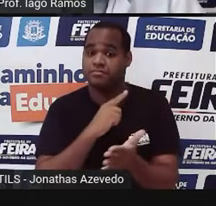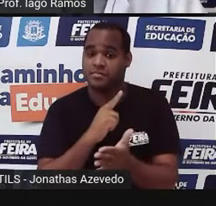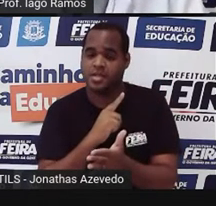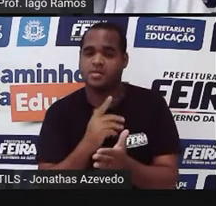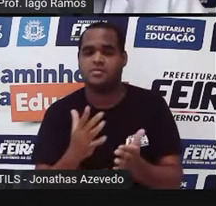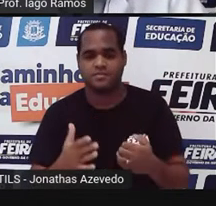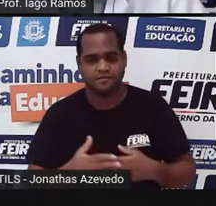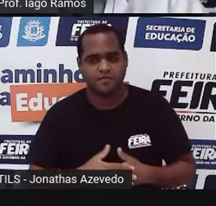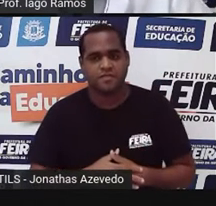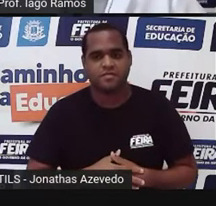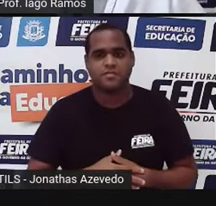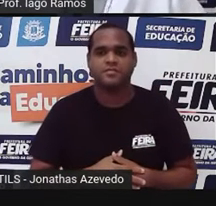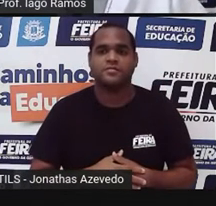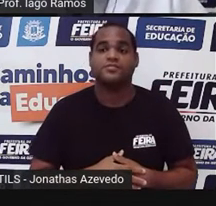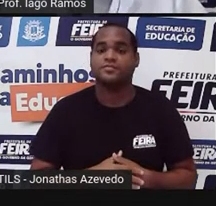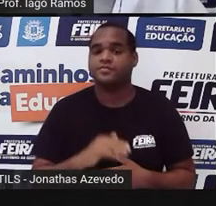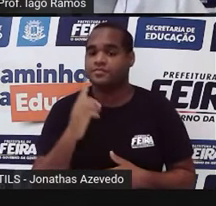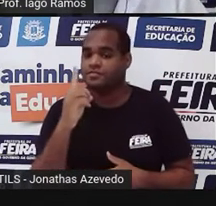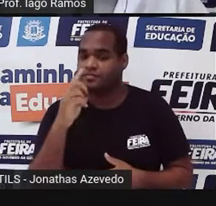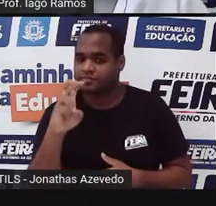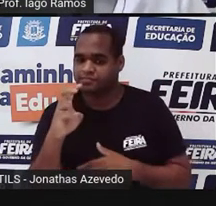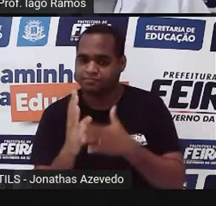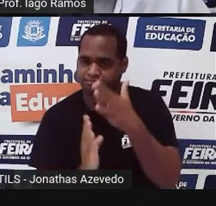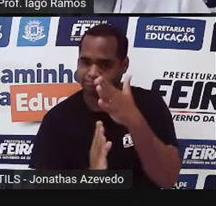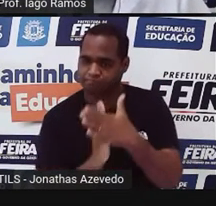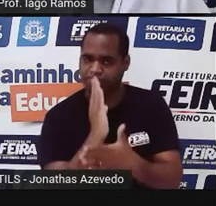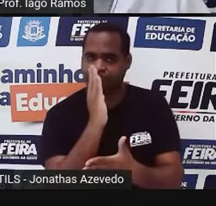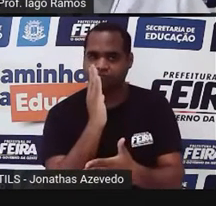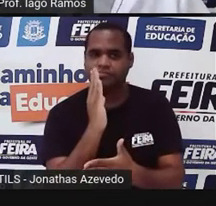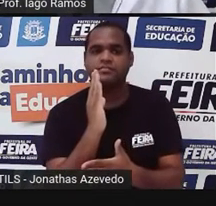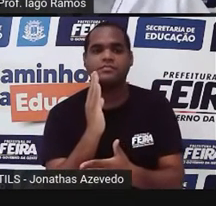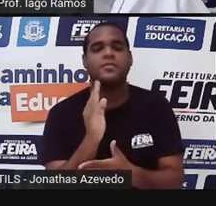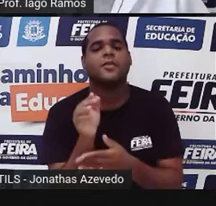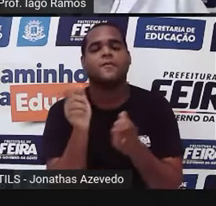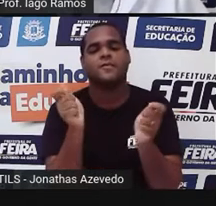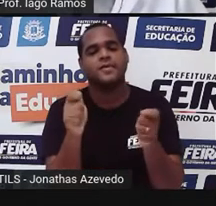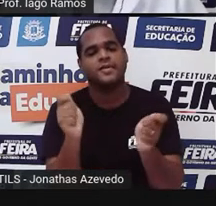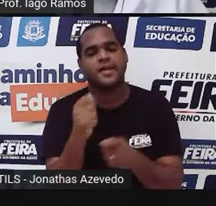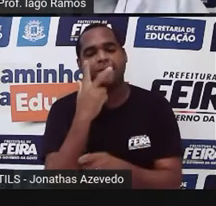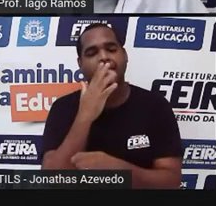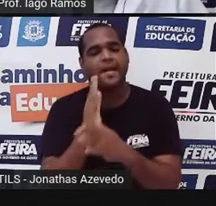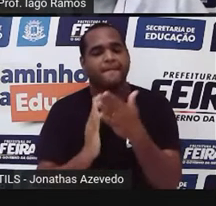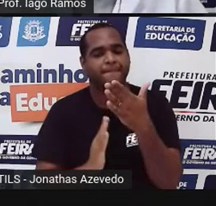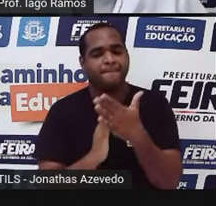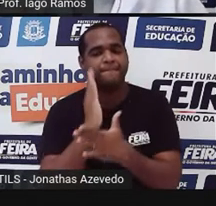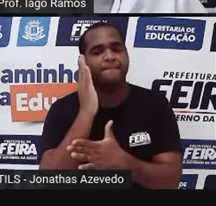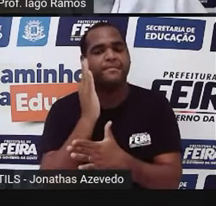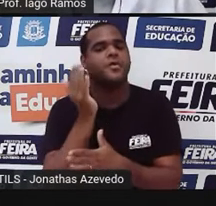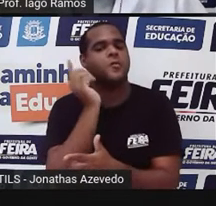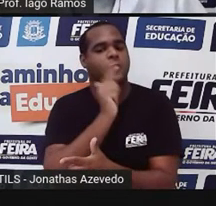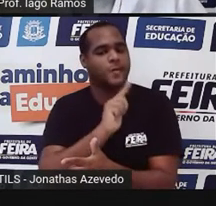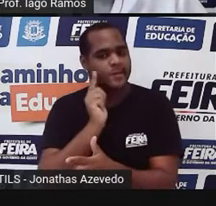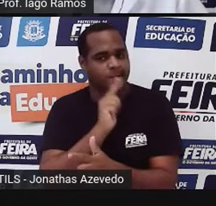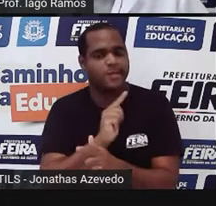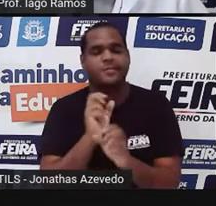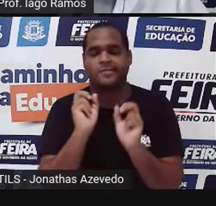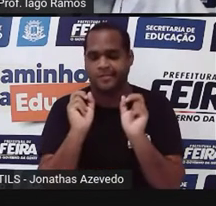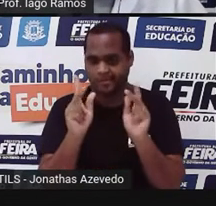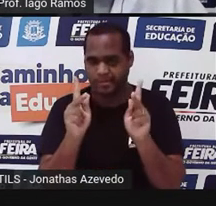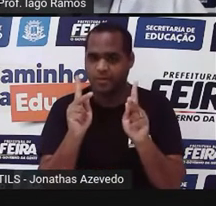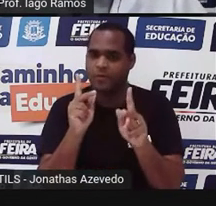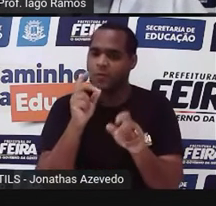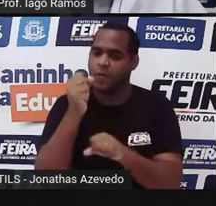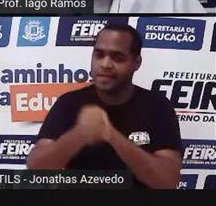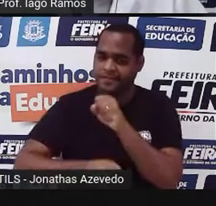reprovada no ano. De 15 para cima, você está sendo aprovado ou aprovada no